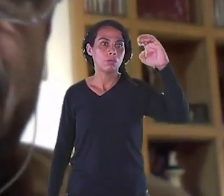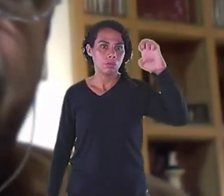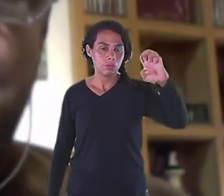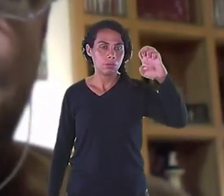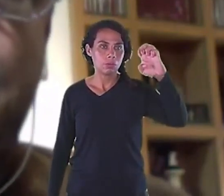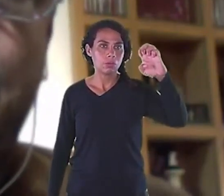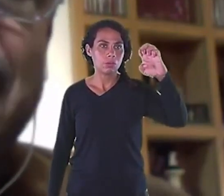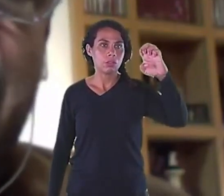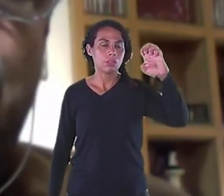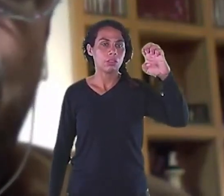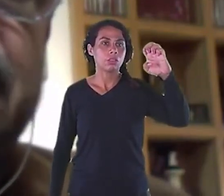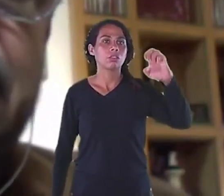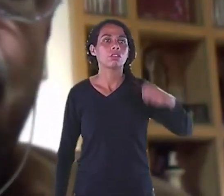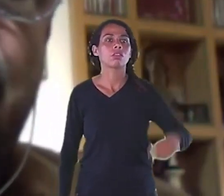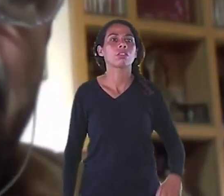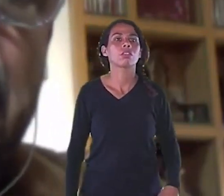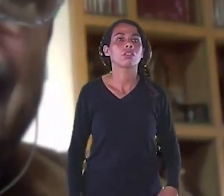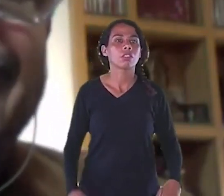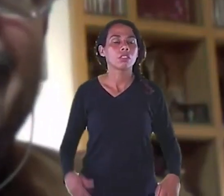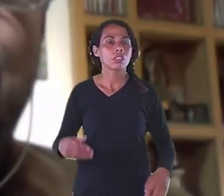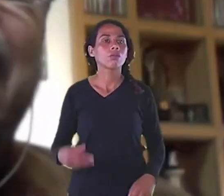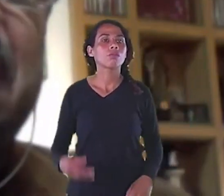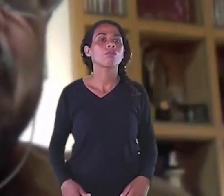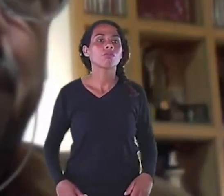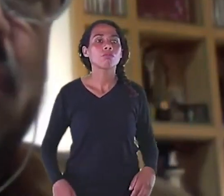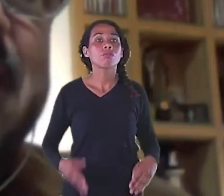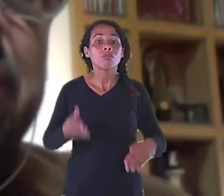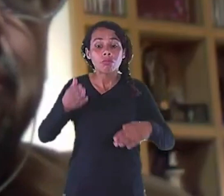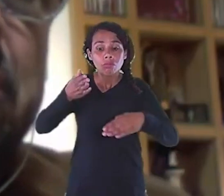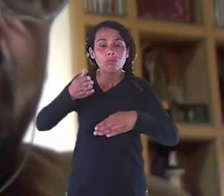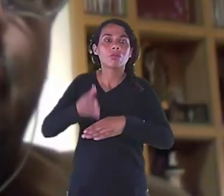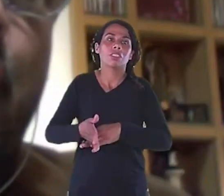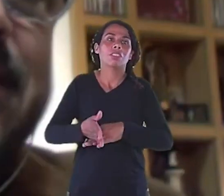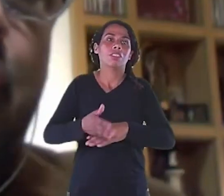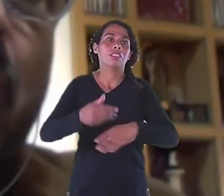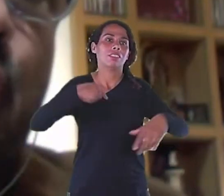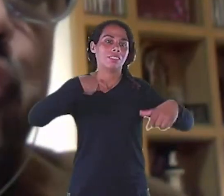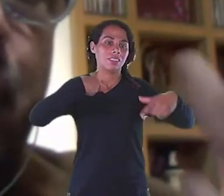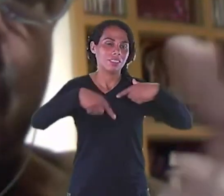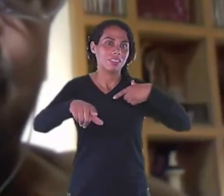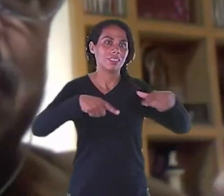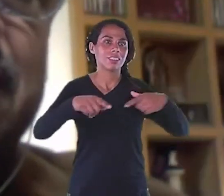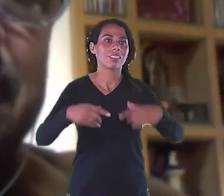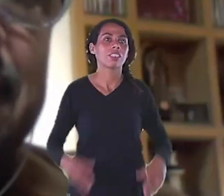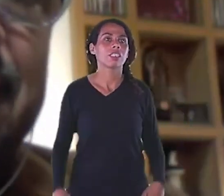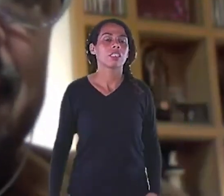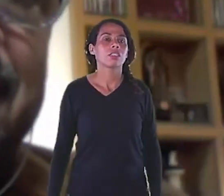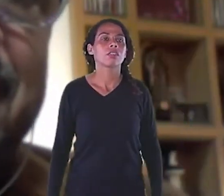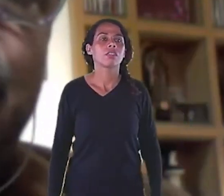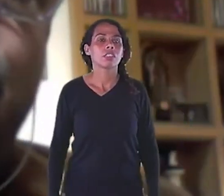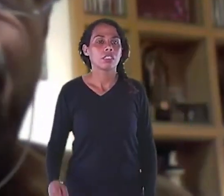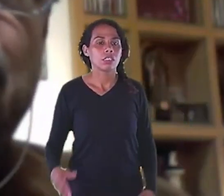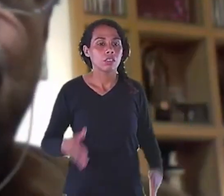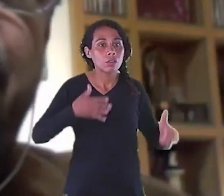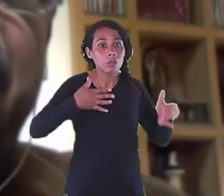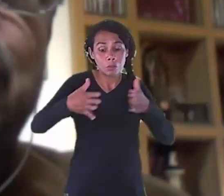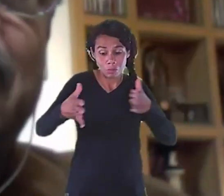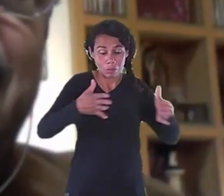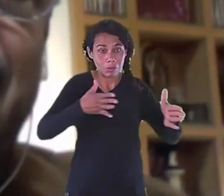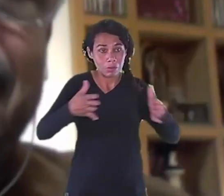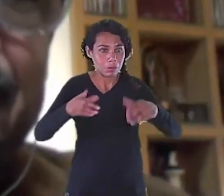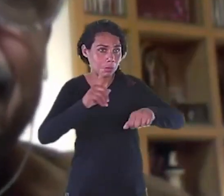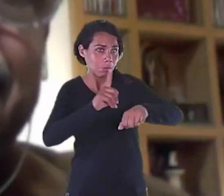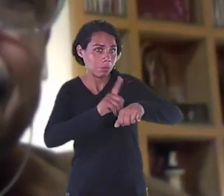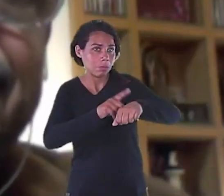E eu fiquei Com uma data Como vice-reitor E durante esse processo Eu comecei a tomar gosto Para uma coisa Eu fiz os